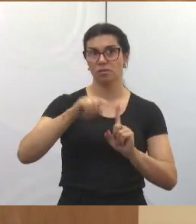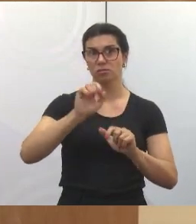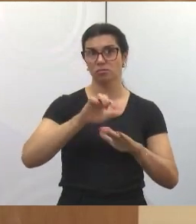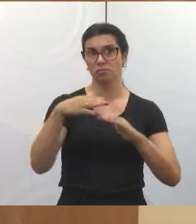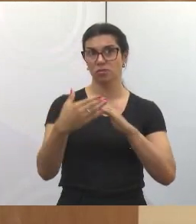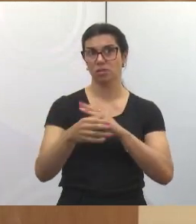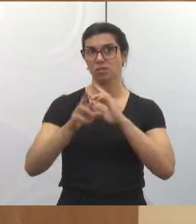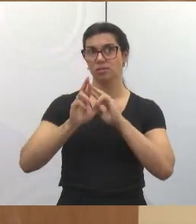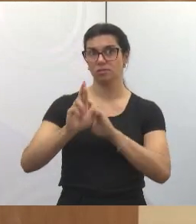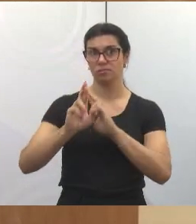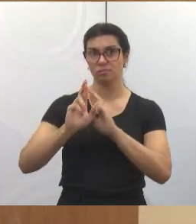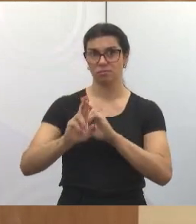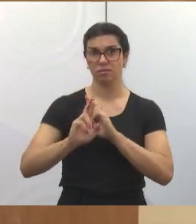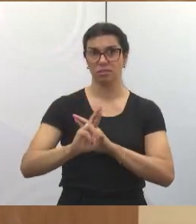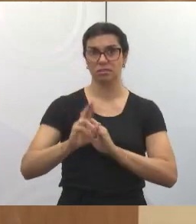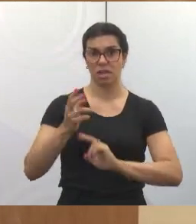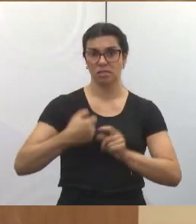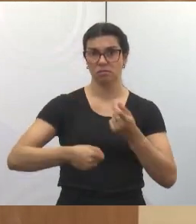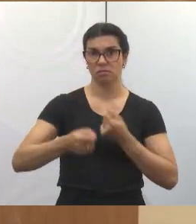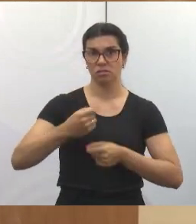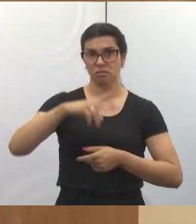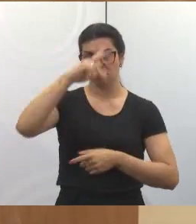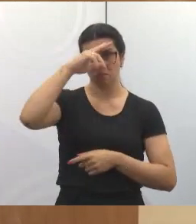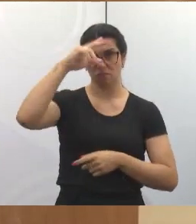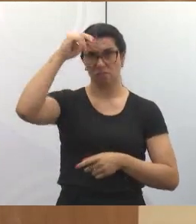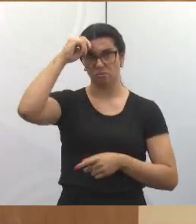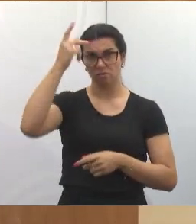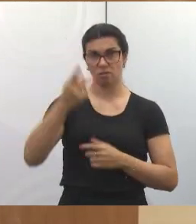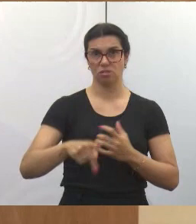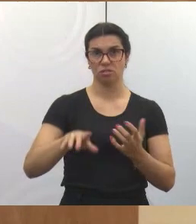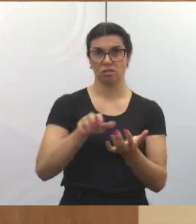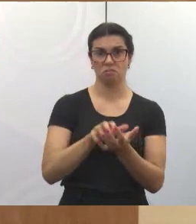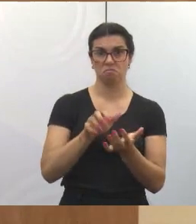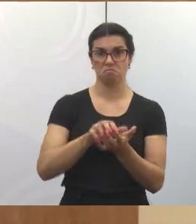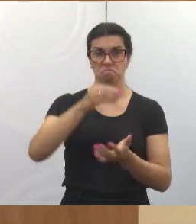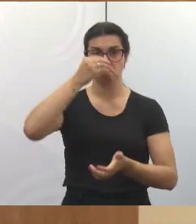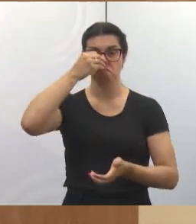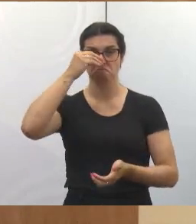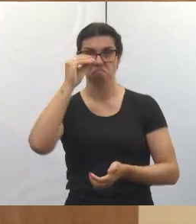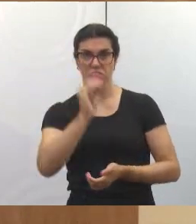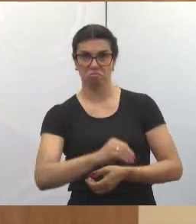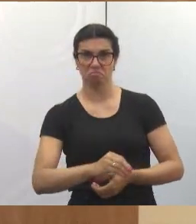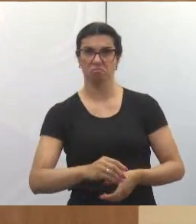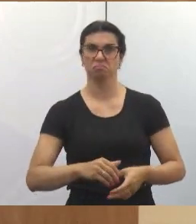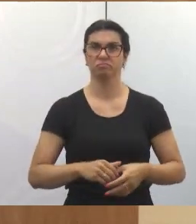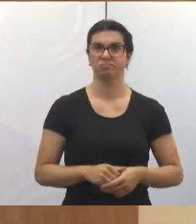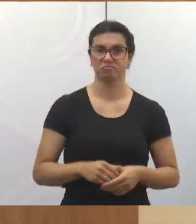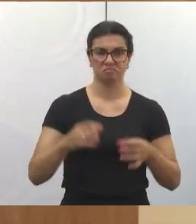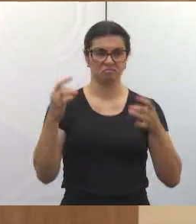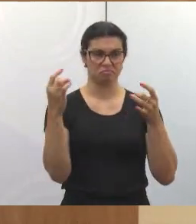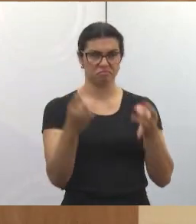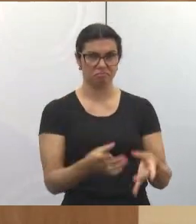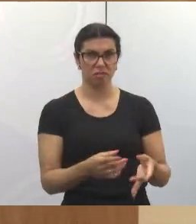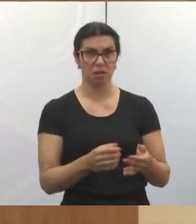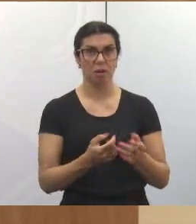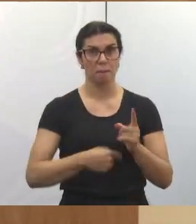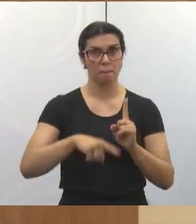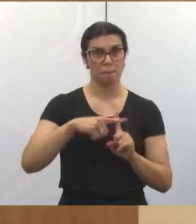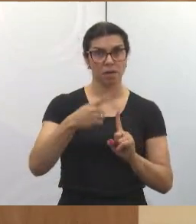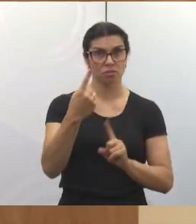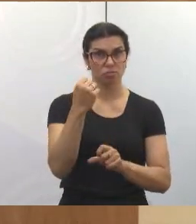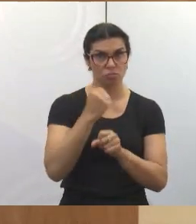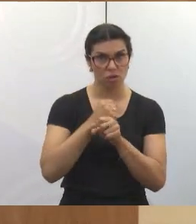administração, completamente abandonado pelo prefeito, não é? Não tem justificativa. Isso já faz mais de um ano